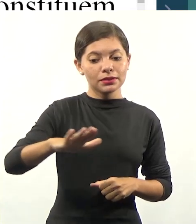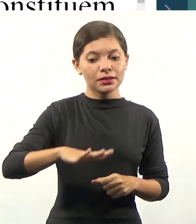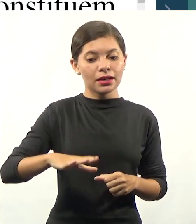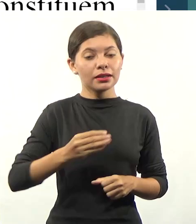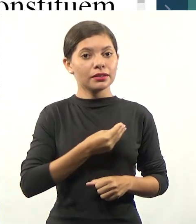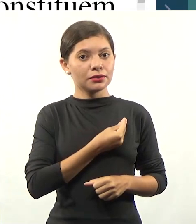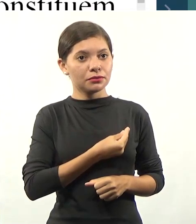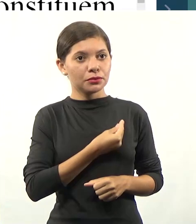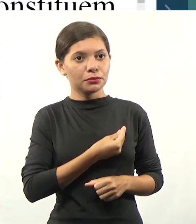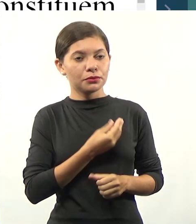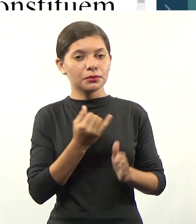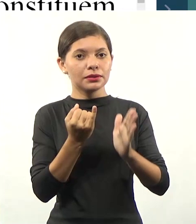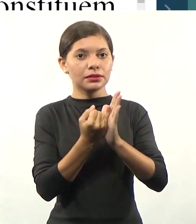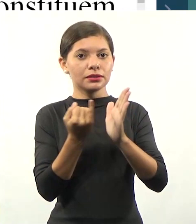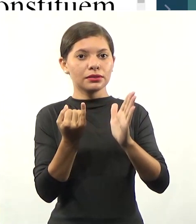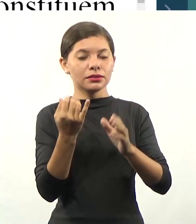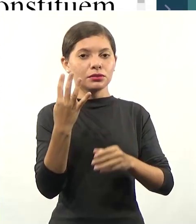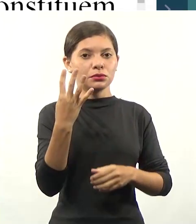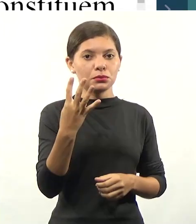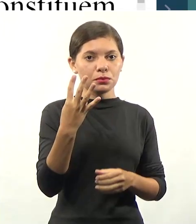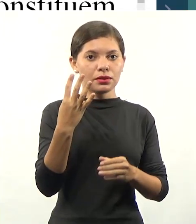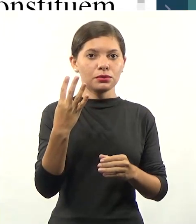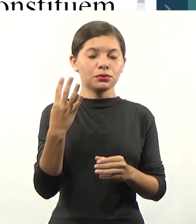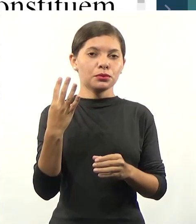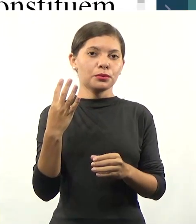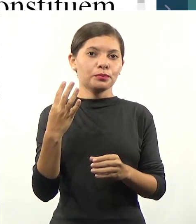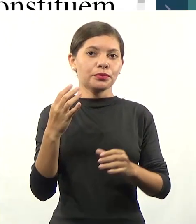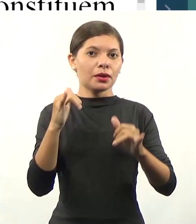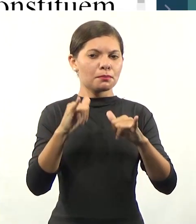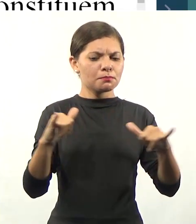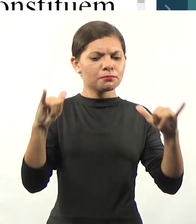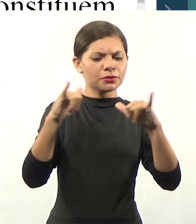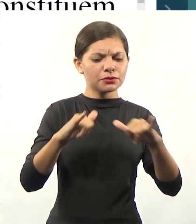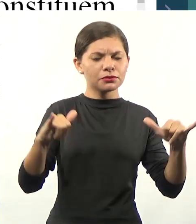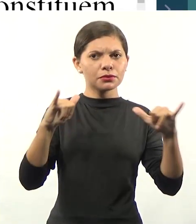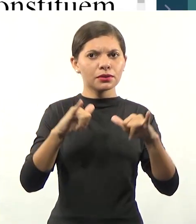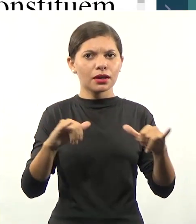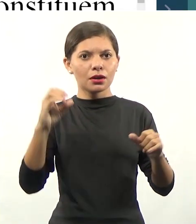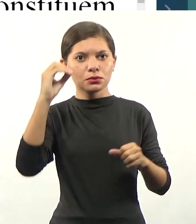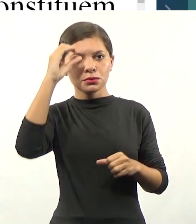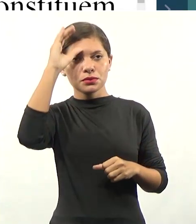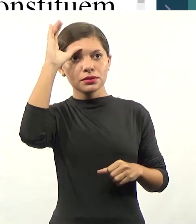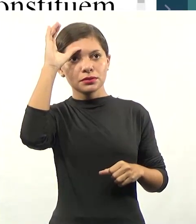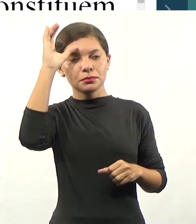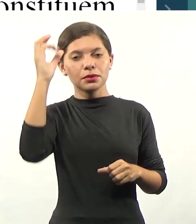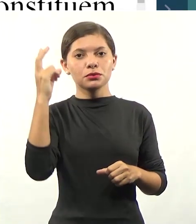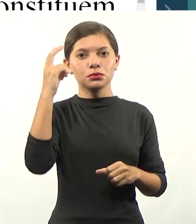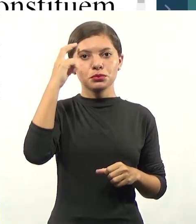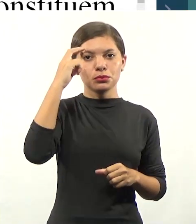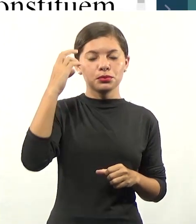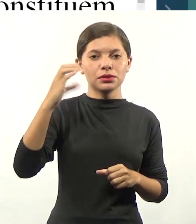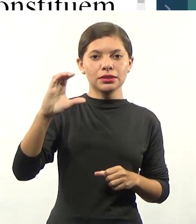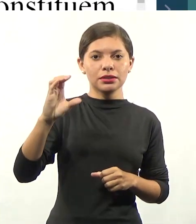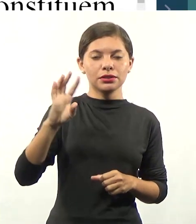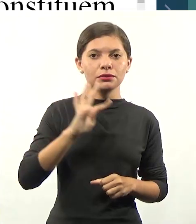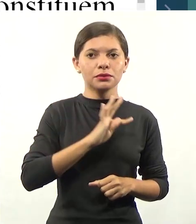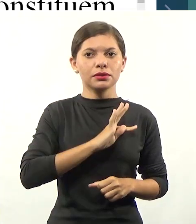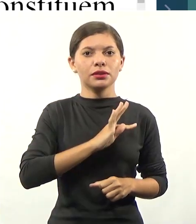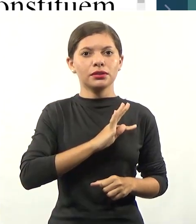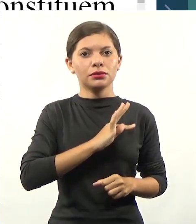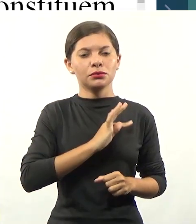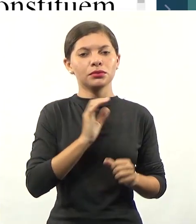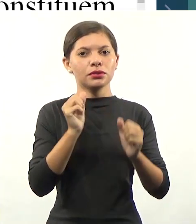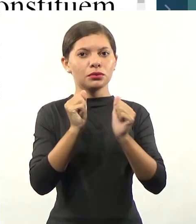4. Promover a divulgação dos conhecimentos culturais, científicos e técnicos que